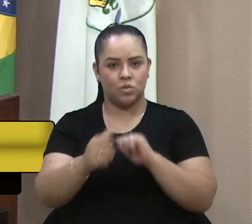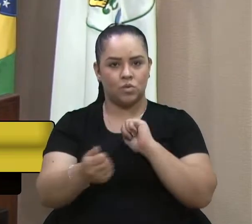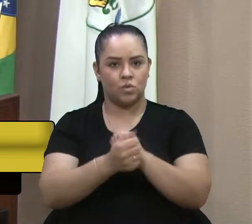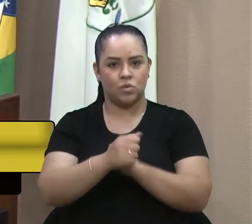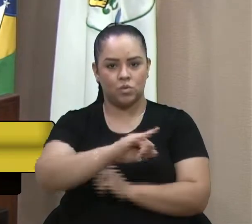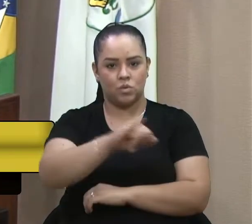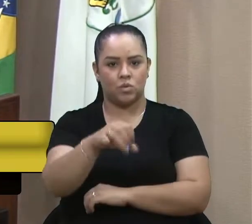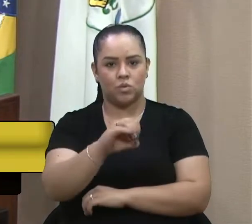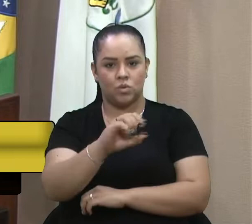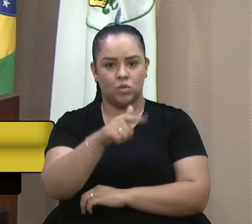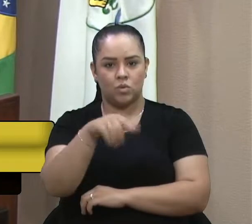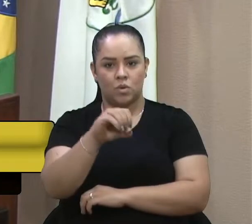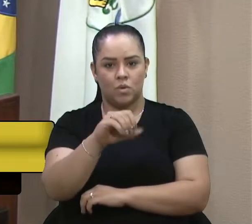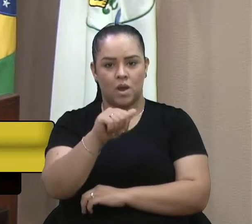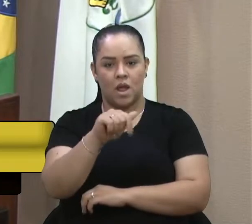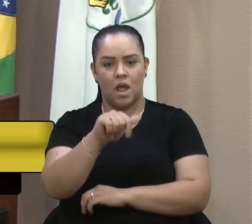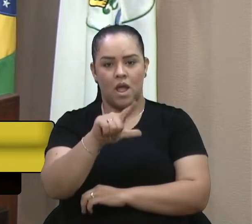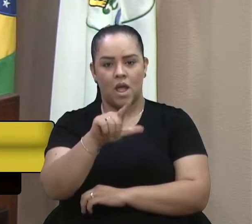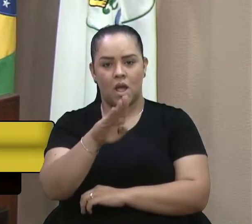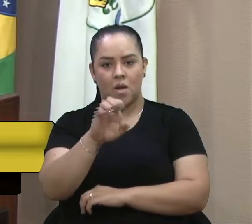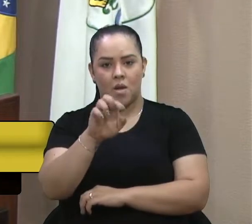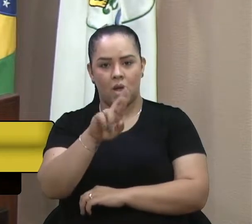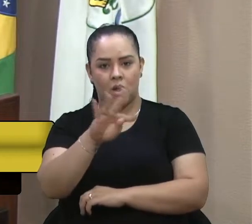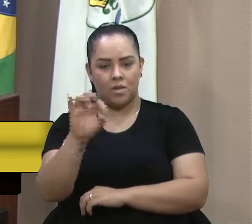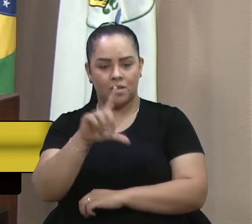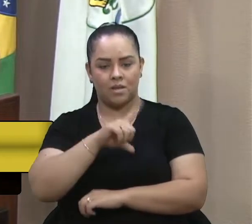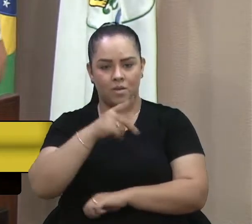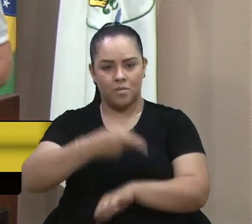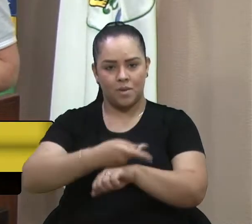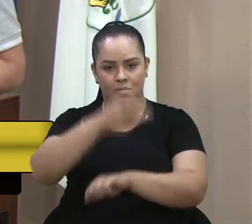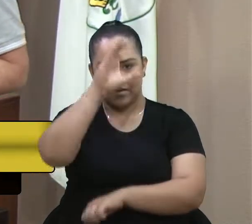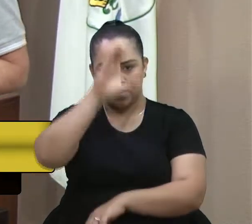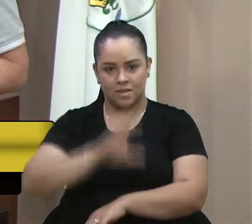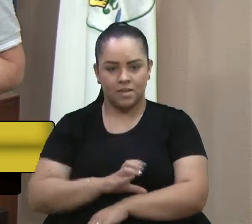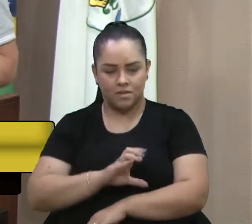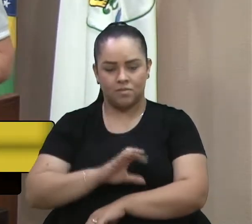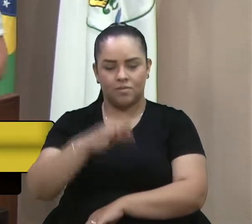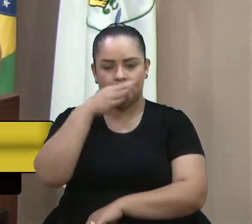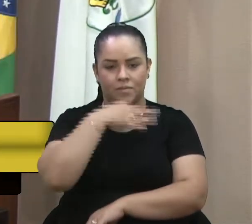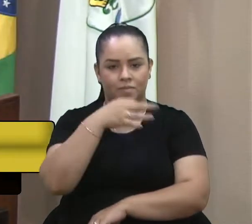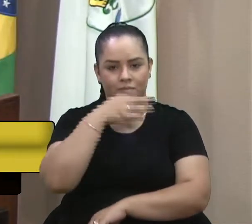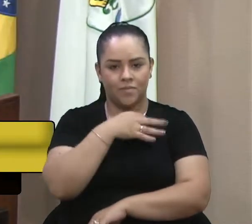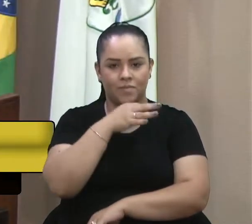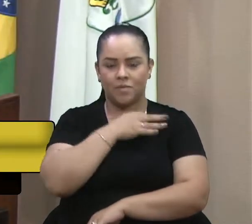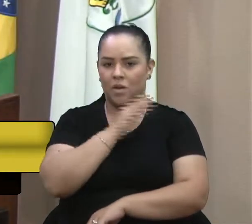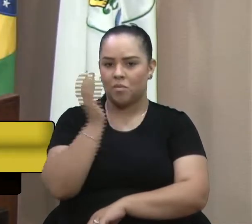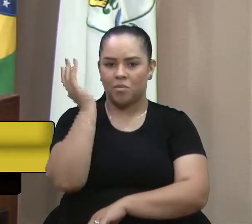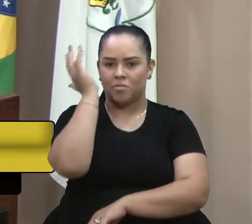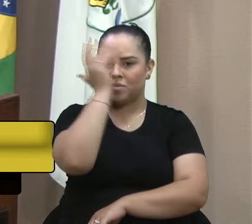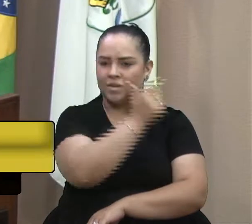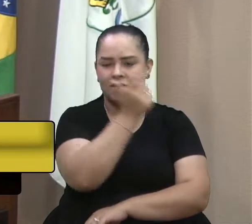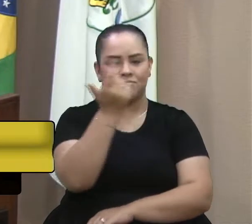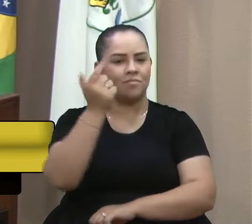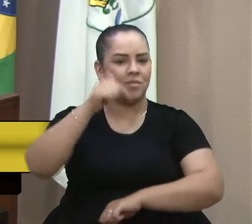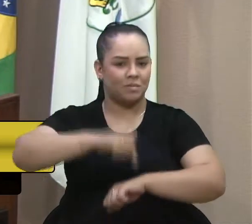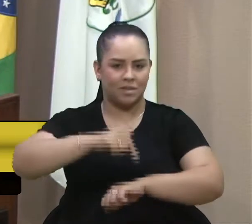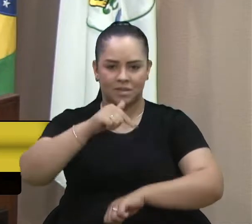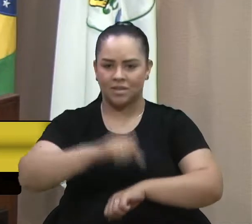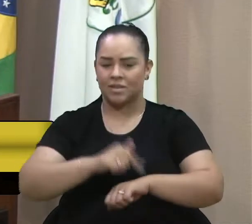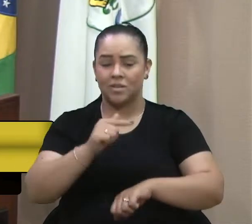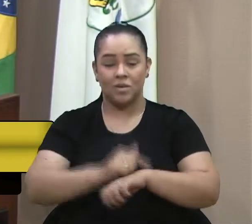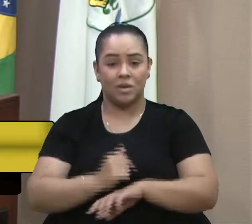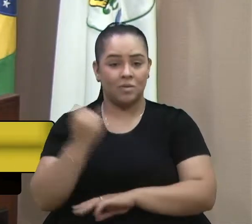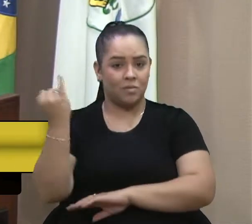foi ontem e recebeu o título de cidadão emérito de Caxias do Sul numa solidariedade muito bonita, muito importante